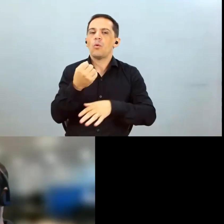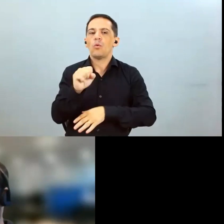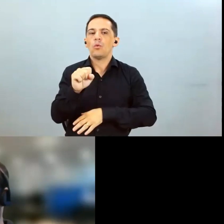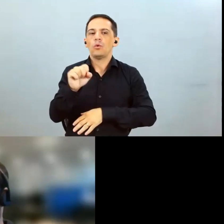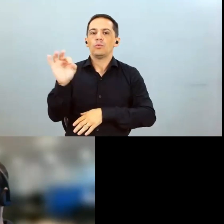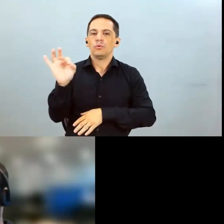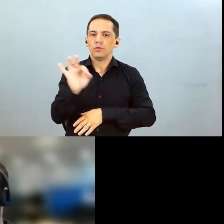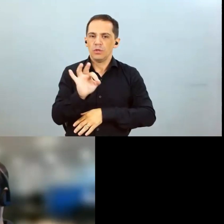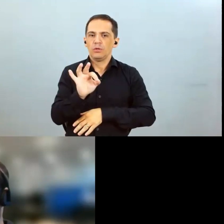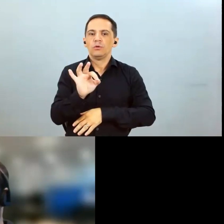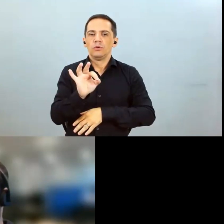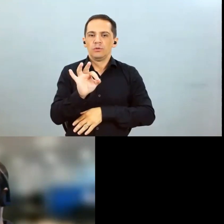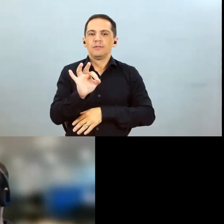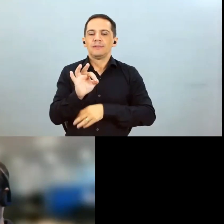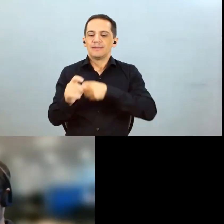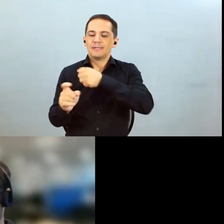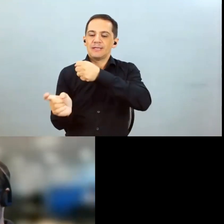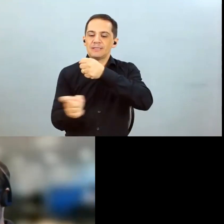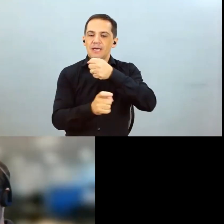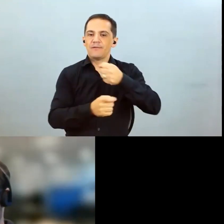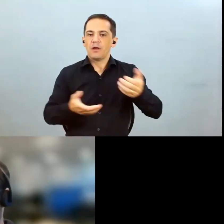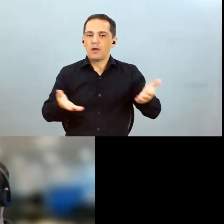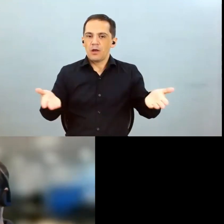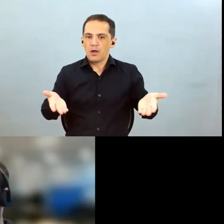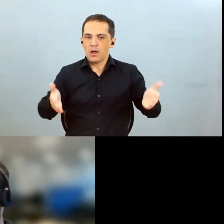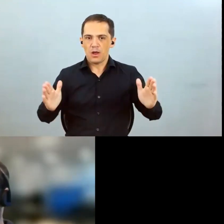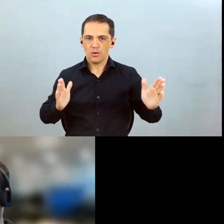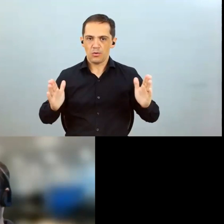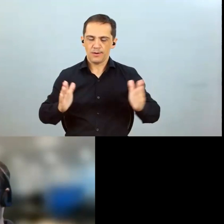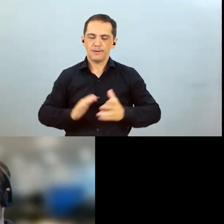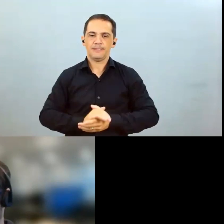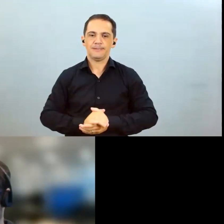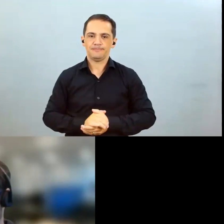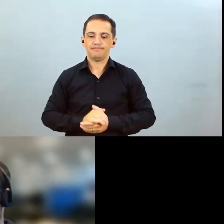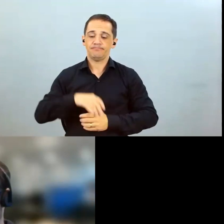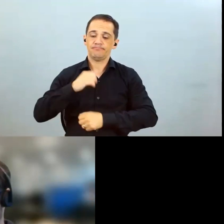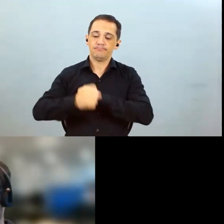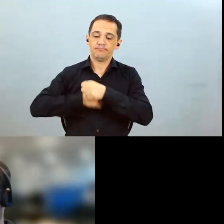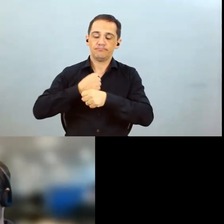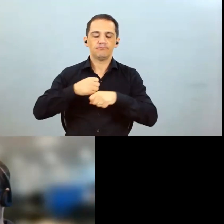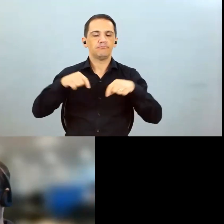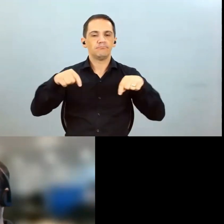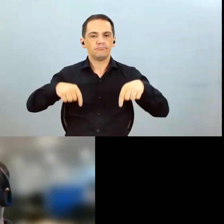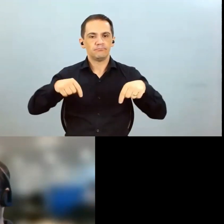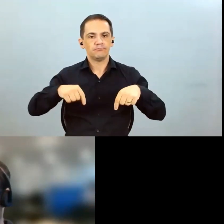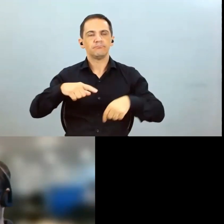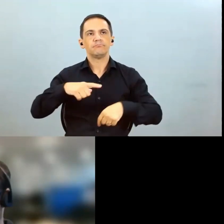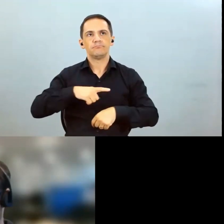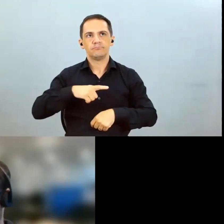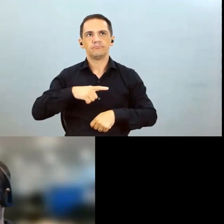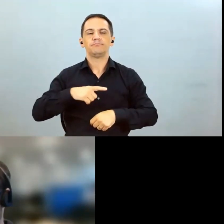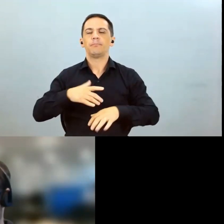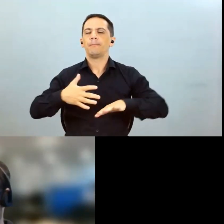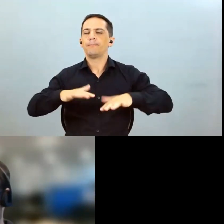safra atual e então esse ano a gente vai ter provavelmente uma economia